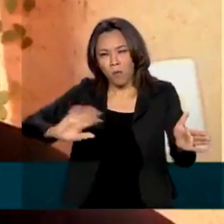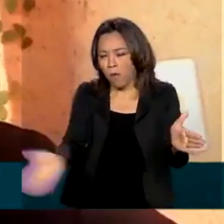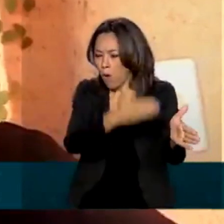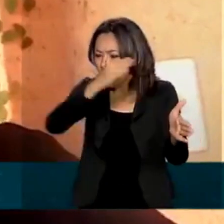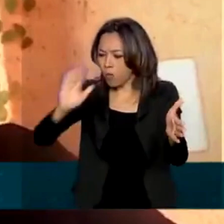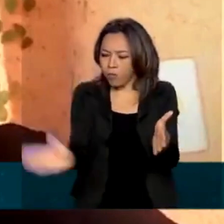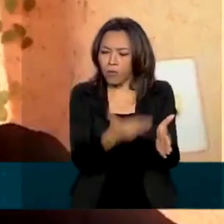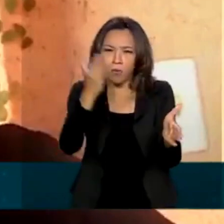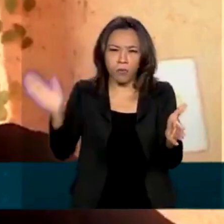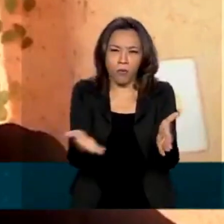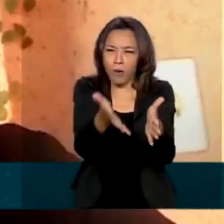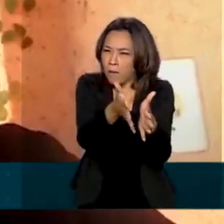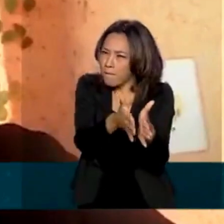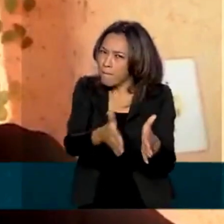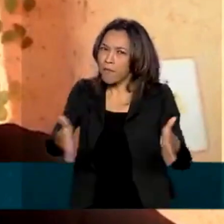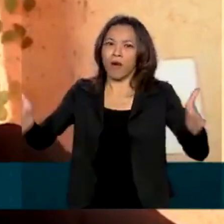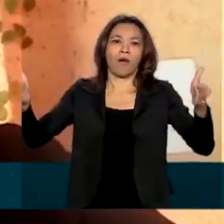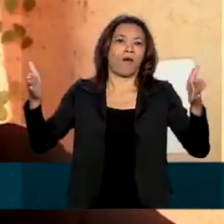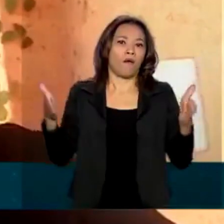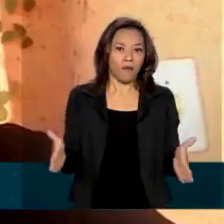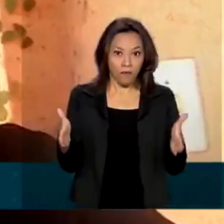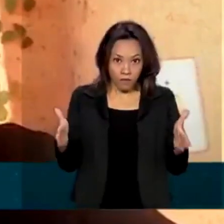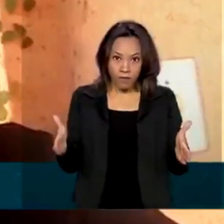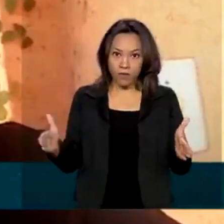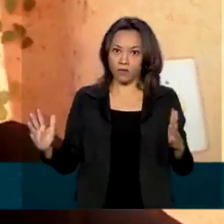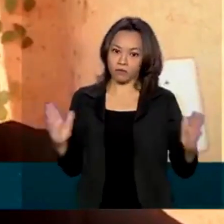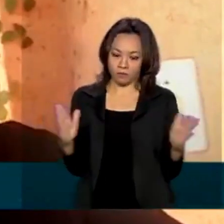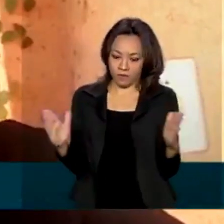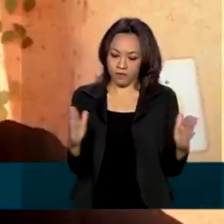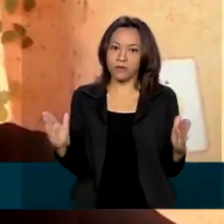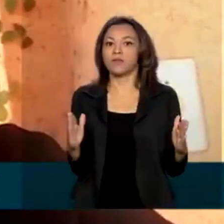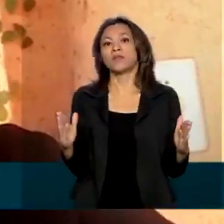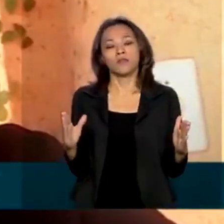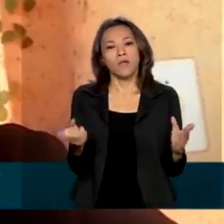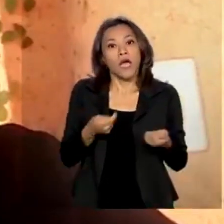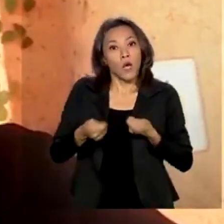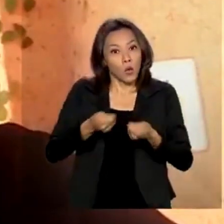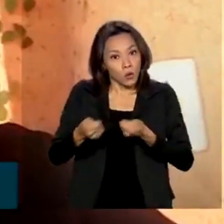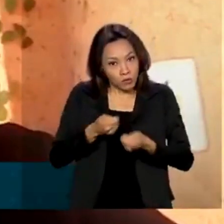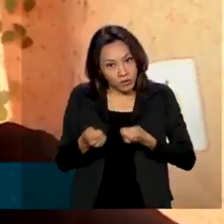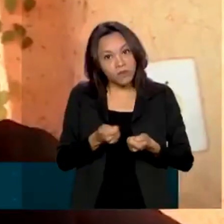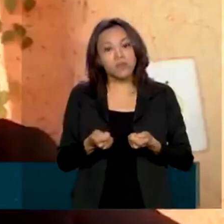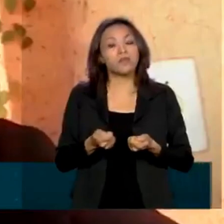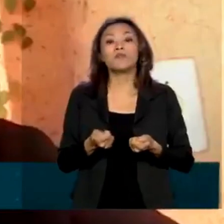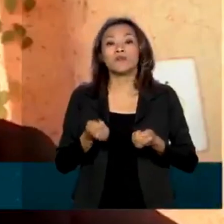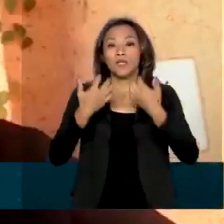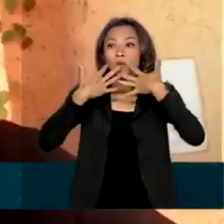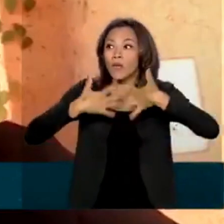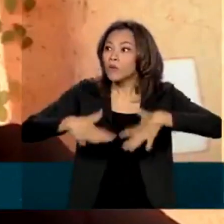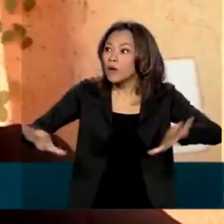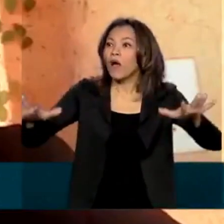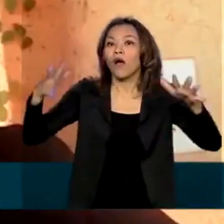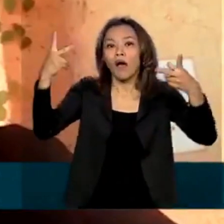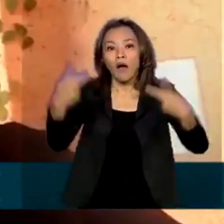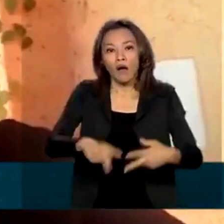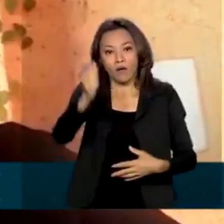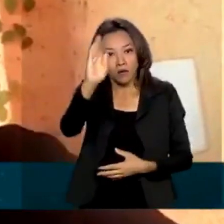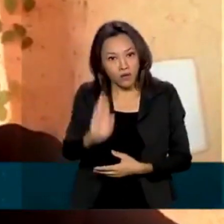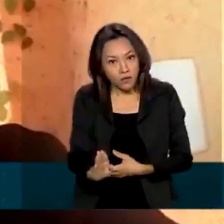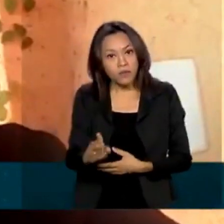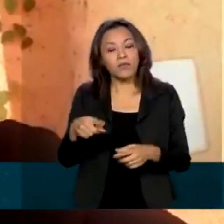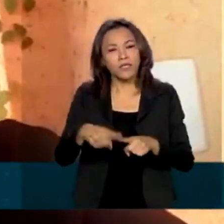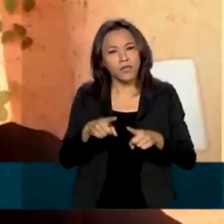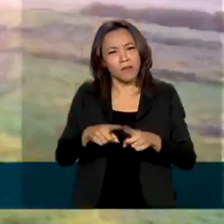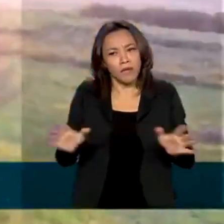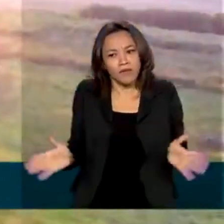a produtividade em maior escala no espaço, economizando recursos naturais e evitando o avanço